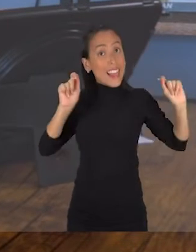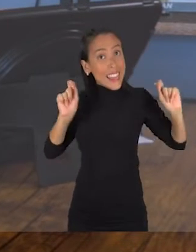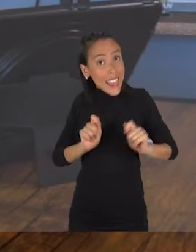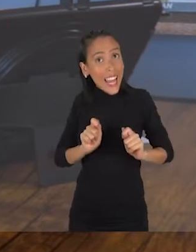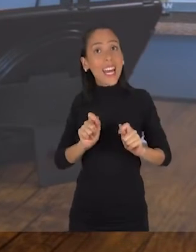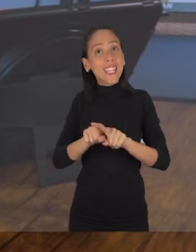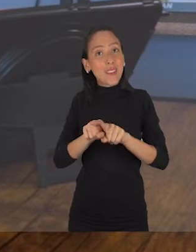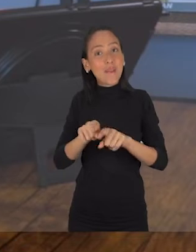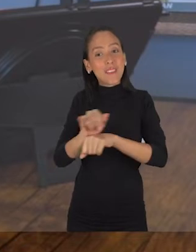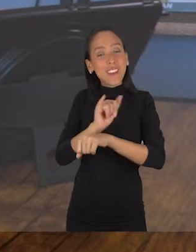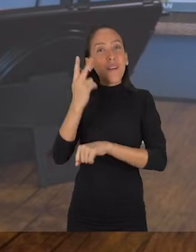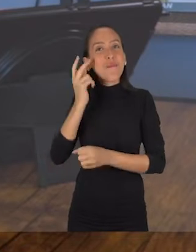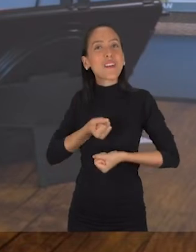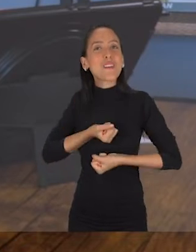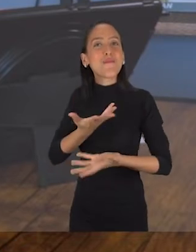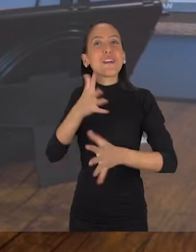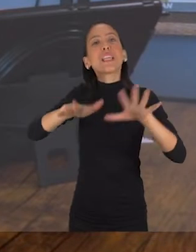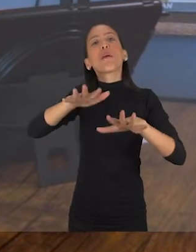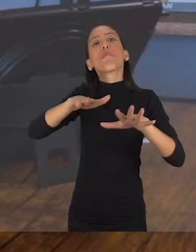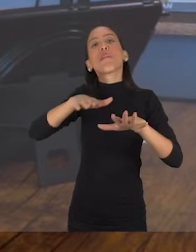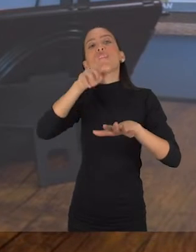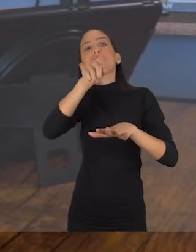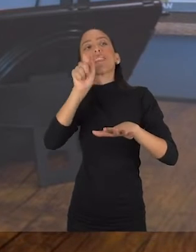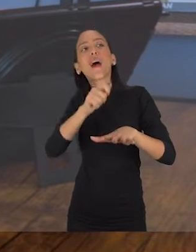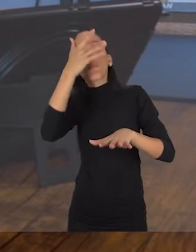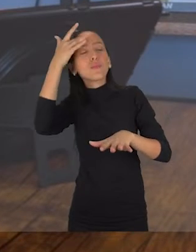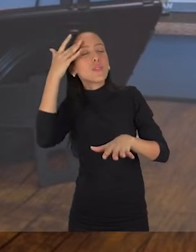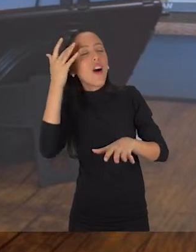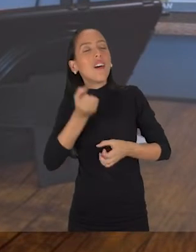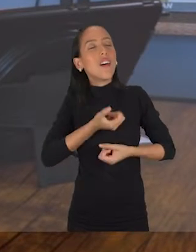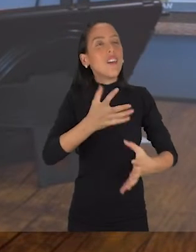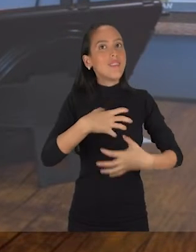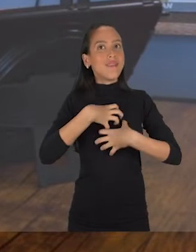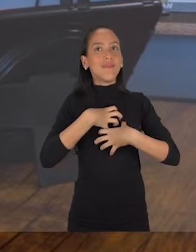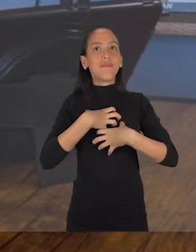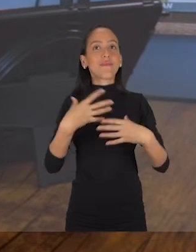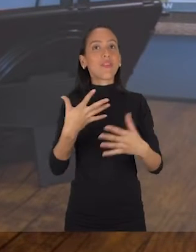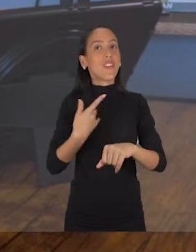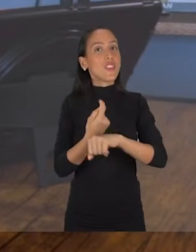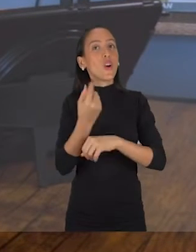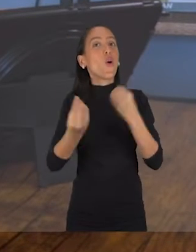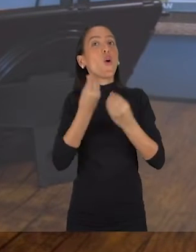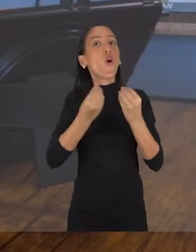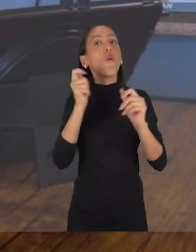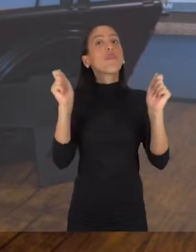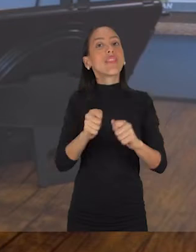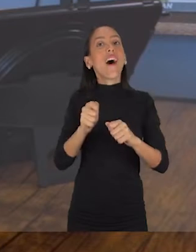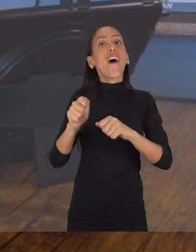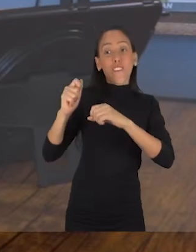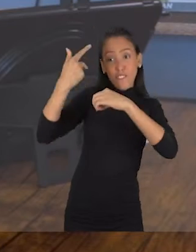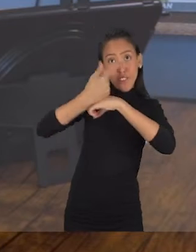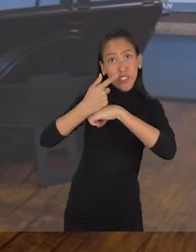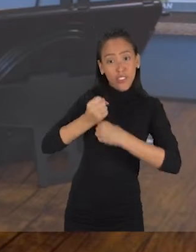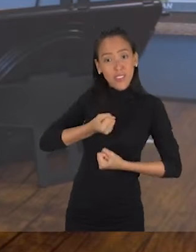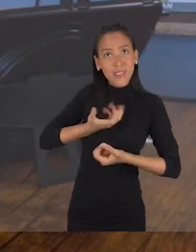você filma, é também o que você quer apresentar para aquela pessoa. Então vamos falar um pouquinho agora de como essas emoções podem ser transmitidas